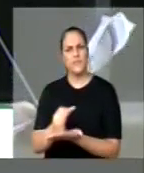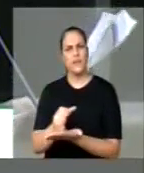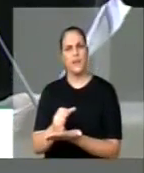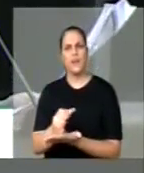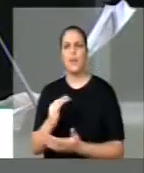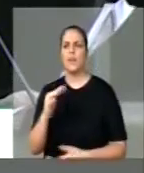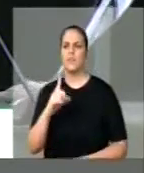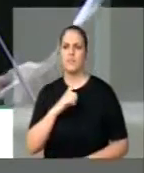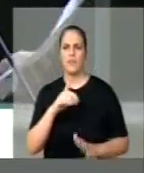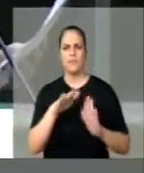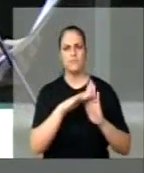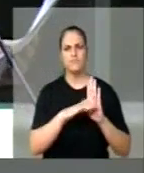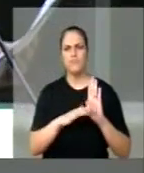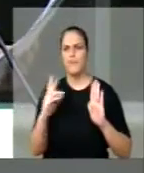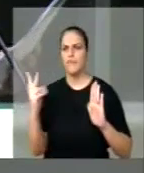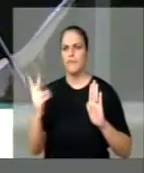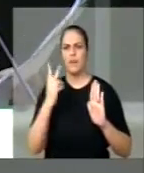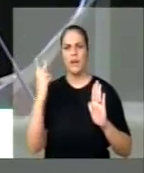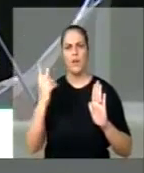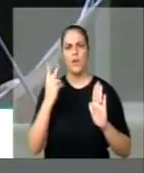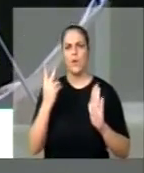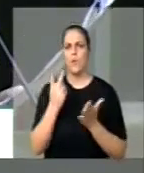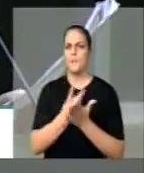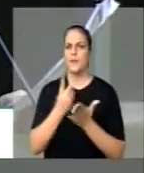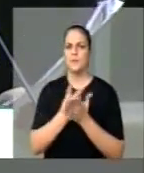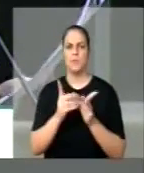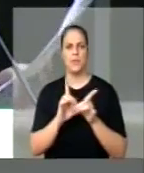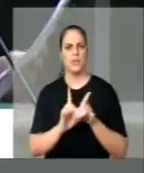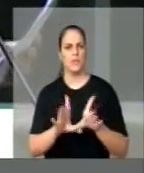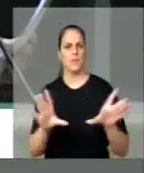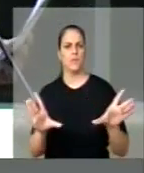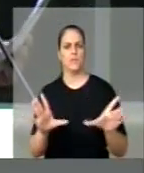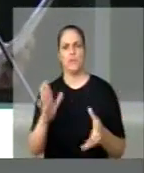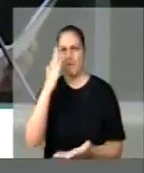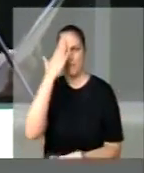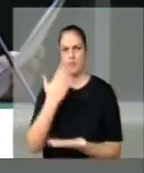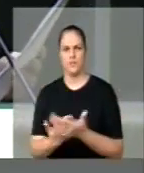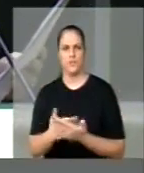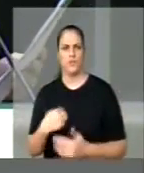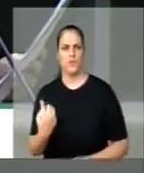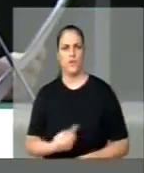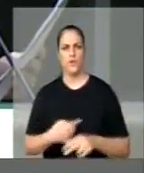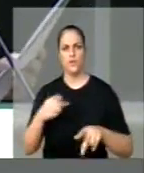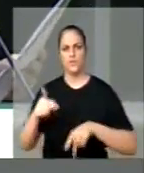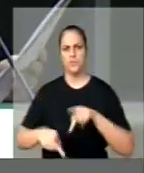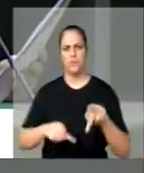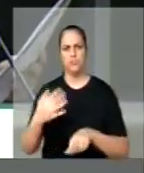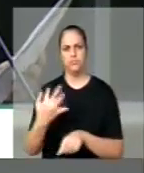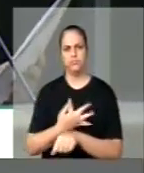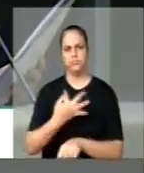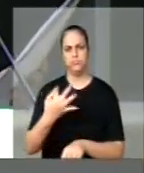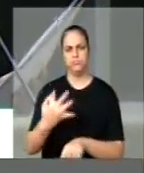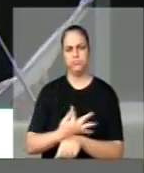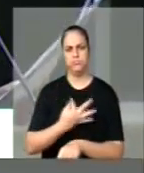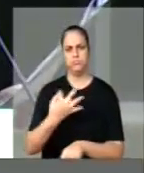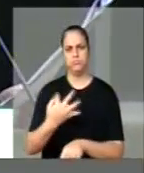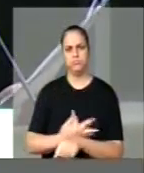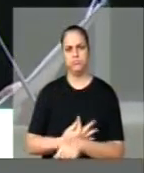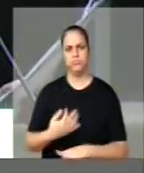democracia, na nossa gente, na resiliência que nos fez